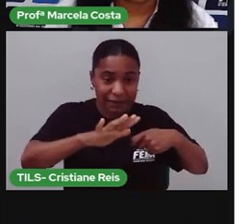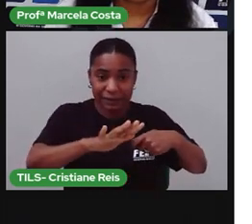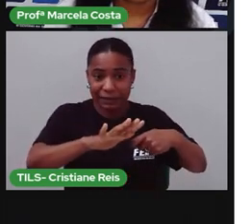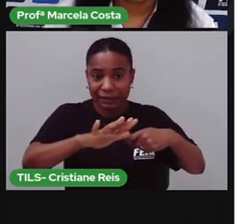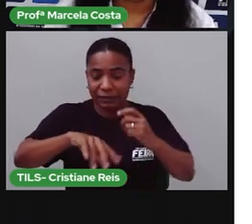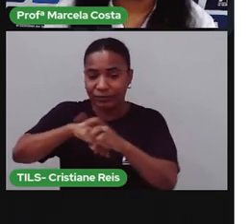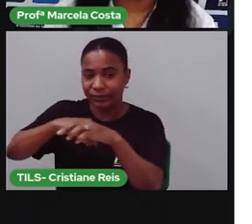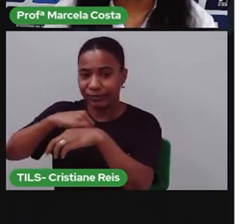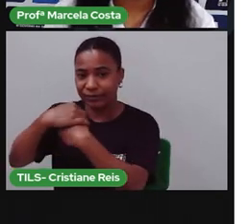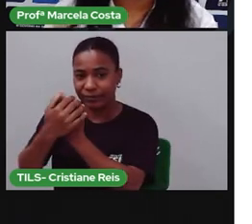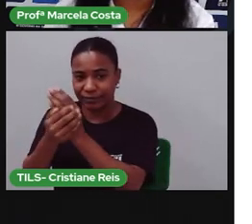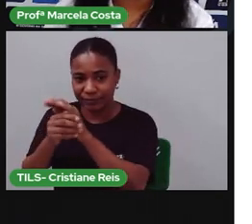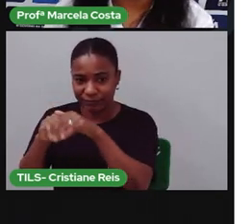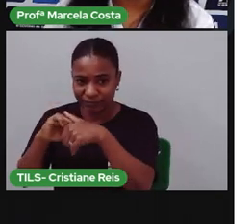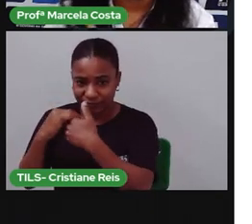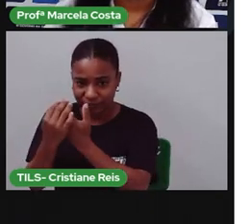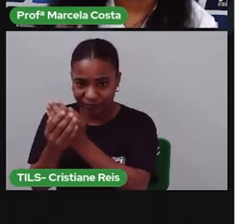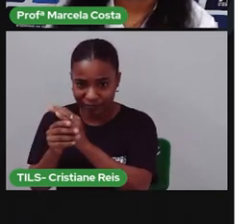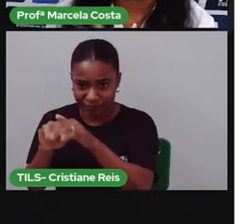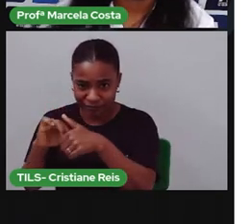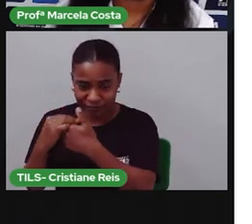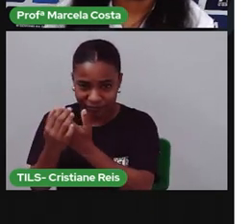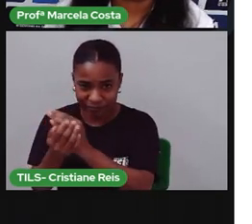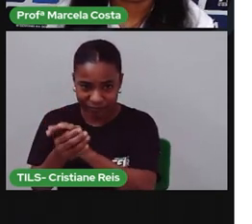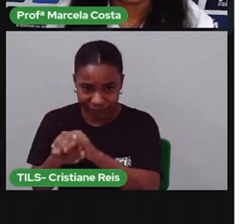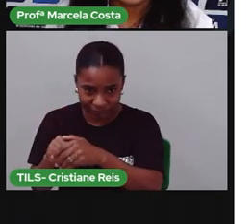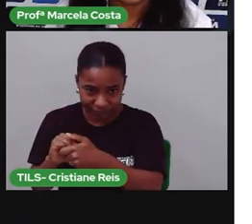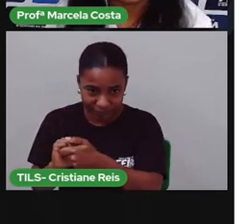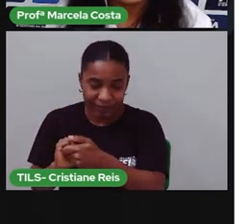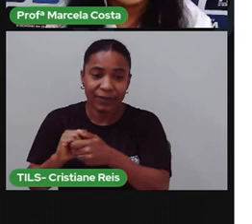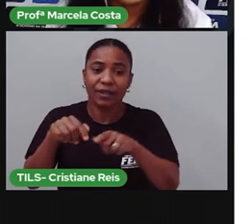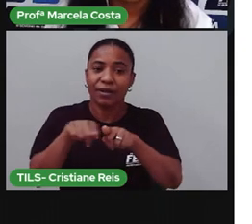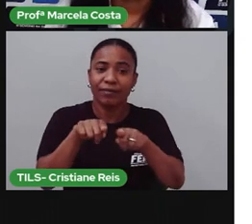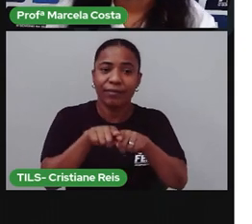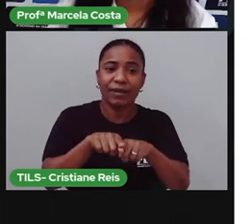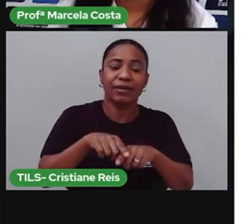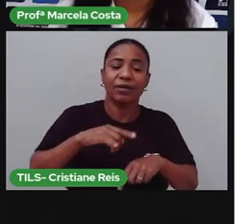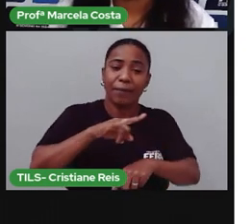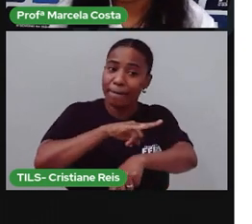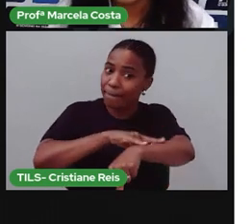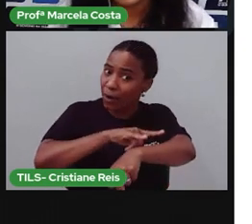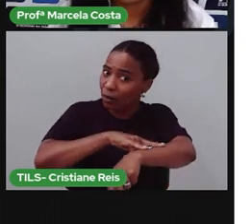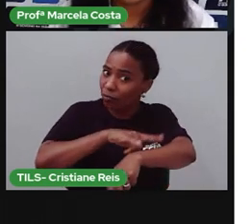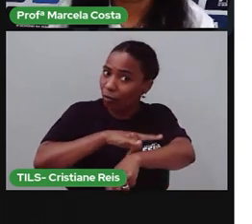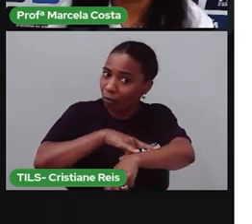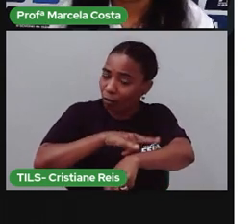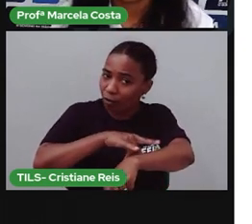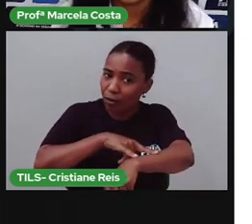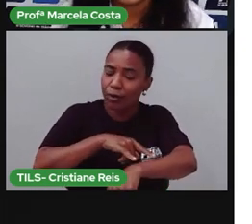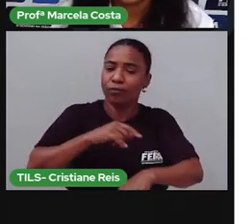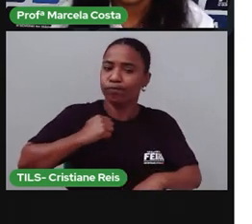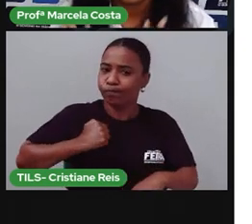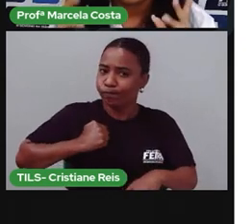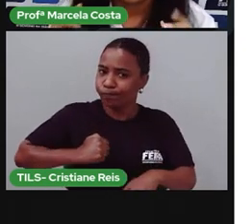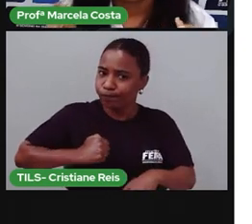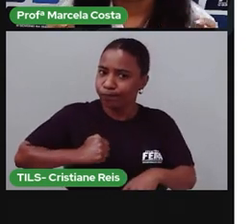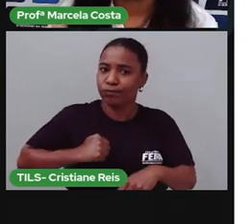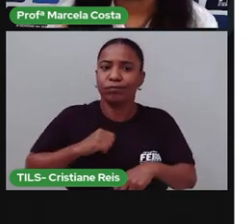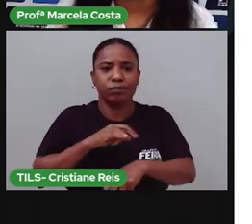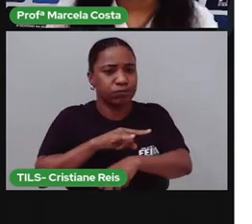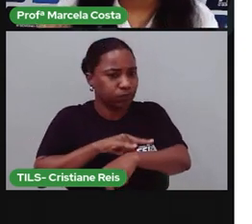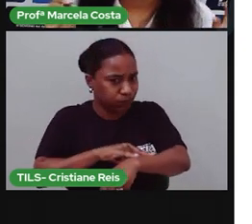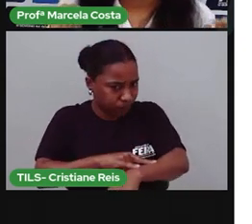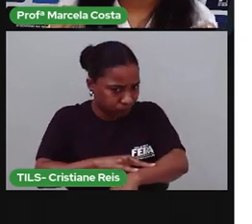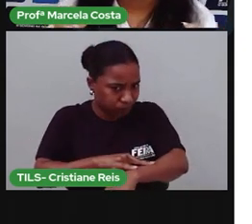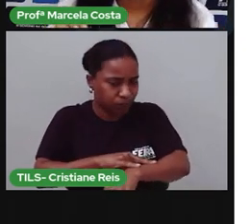Depois que você faz as minhas necessidades no banheiro. Você também tem que lavar as mãos pra tirar as